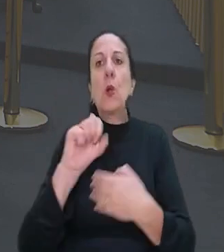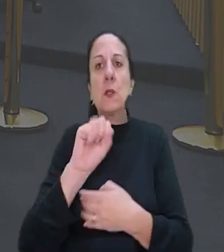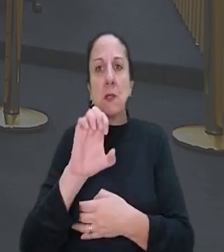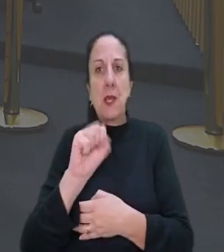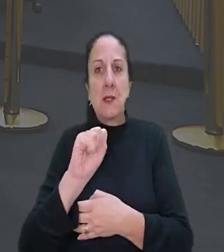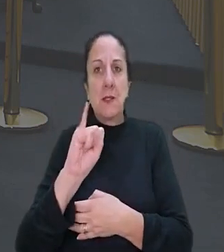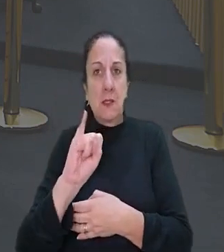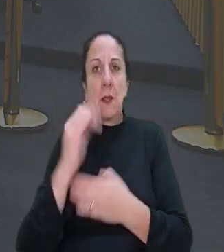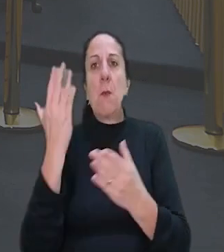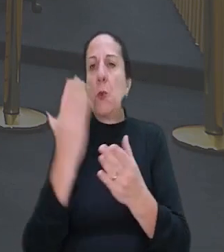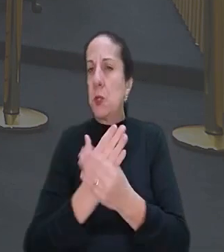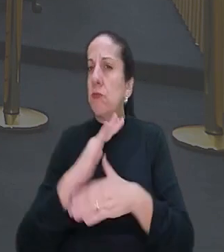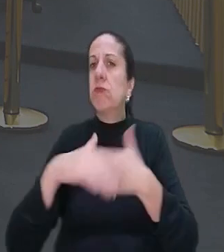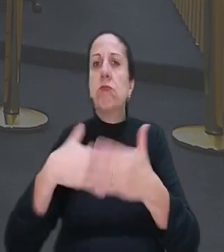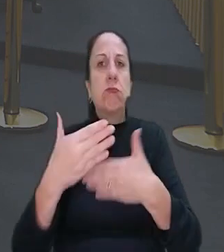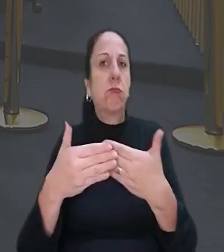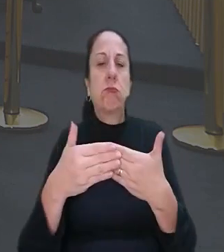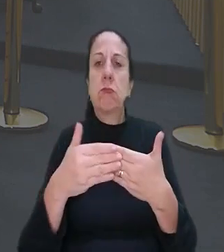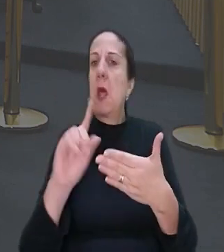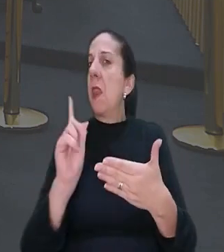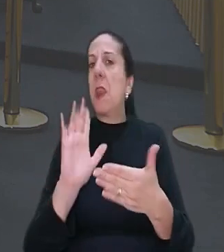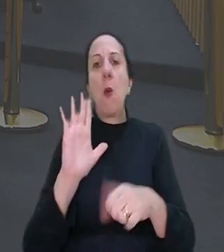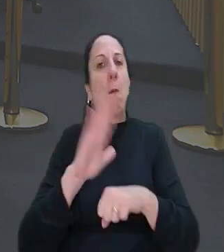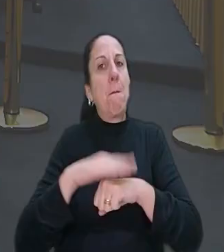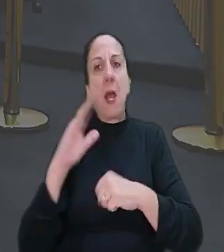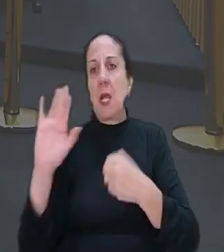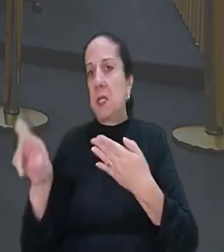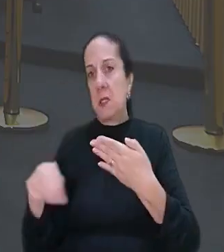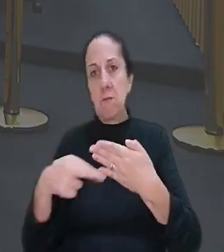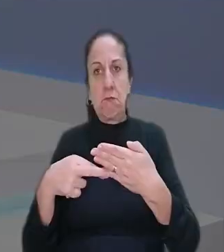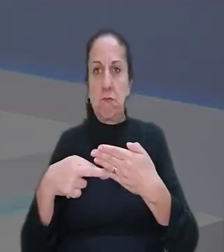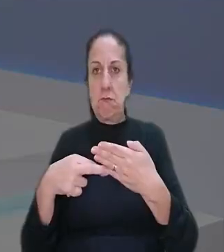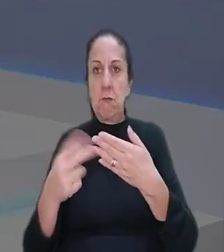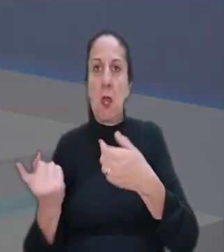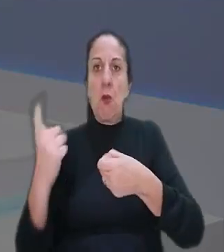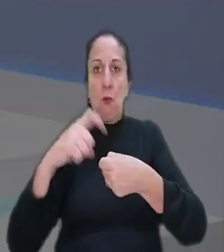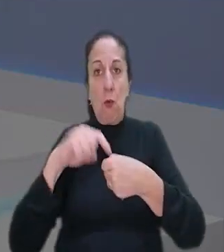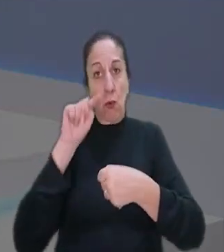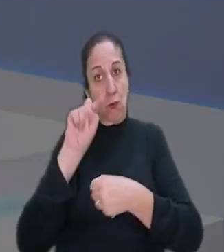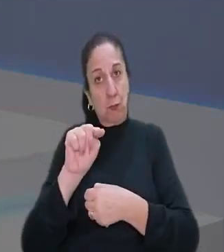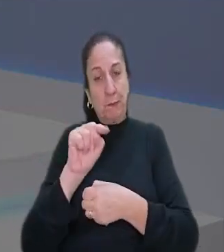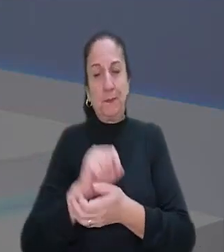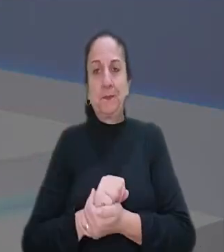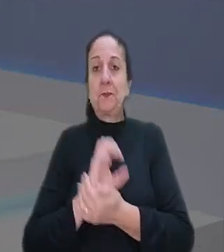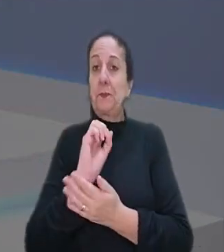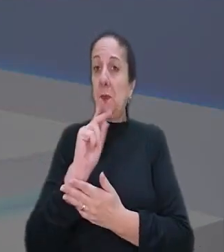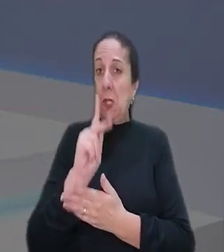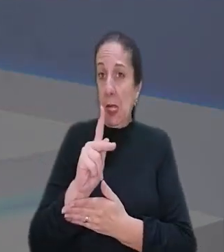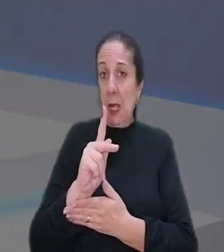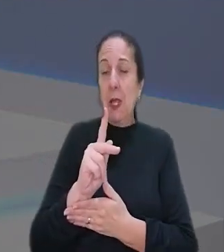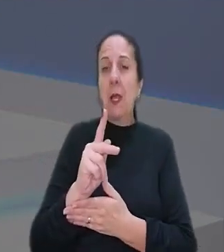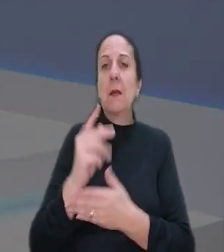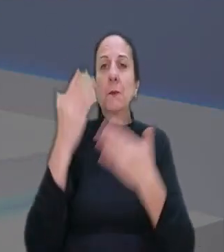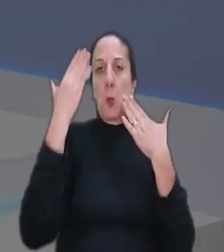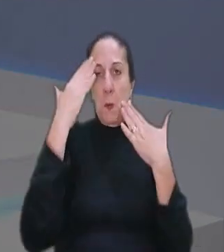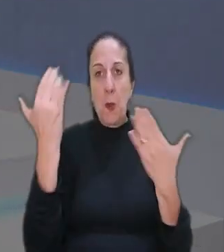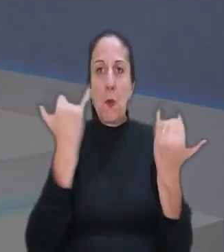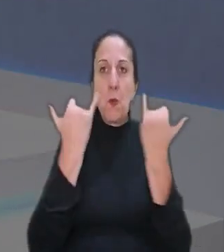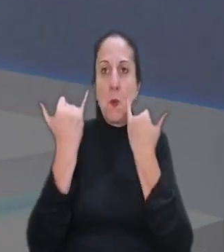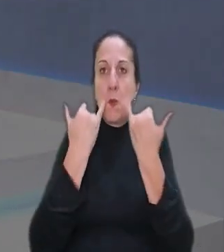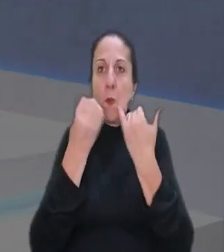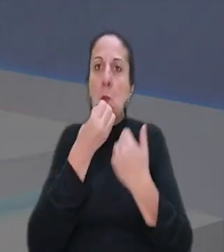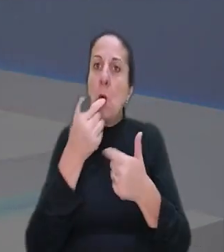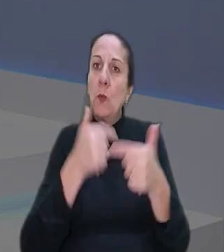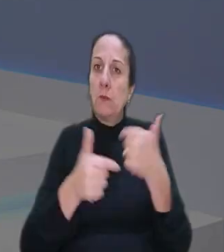SESI. O processo já transitou em julgado e não cabe mais recurso. Volto com vocês aí no estúdio. Ok, Pablo, muito obrigado pelas